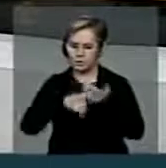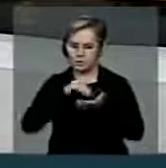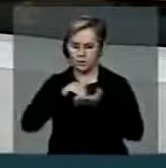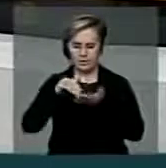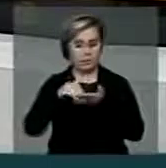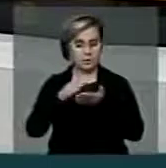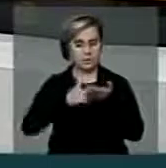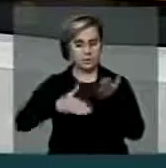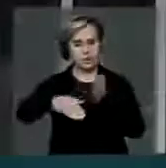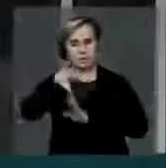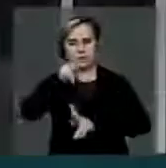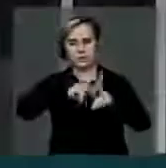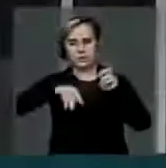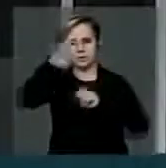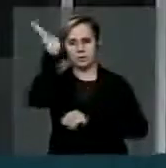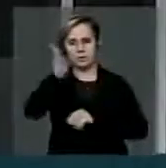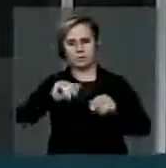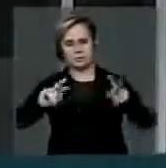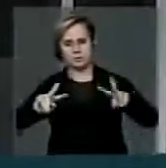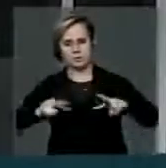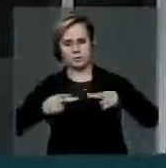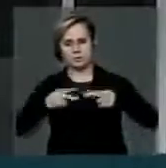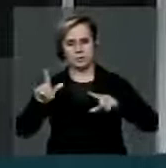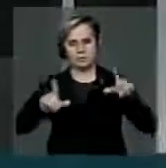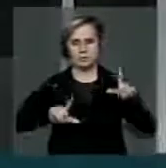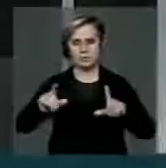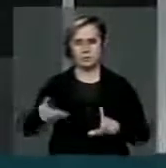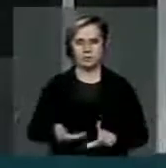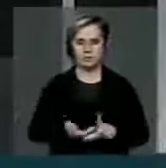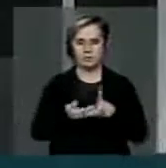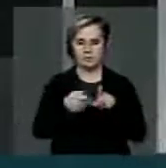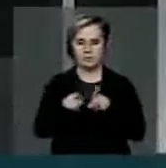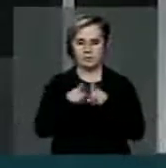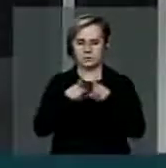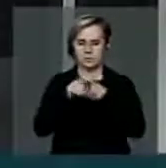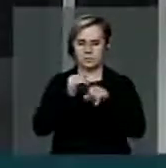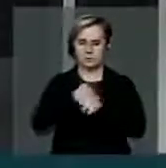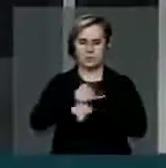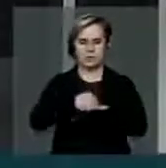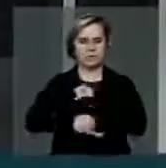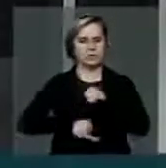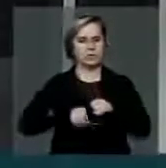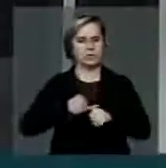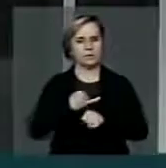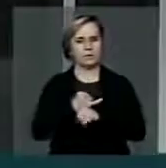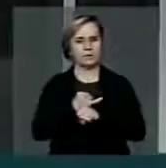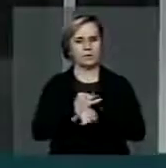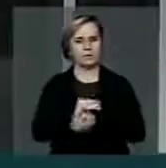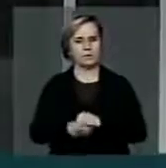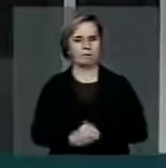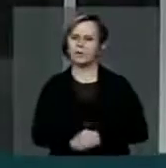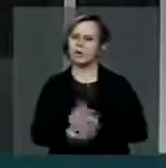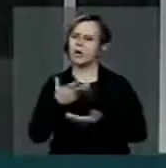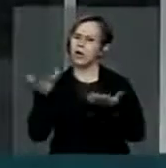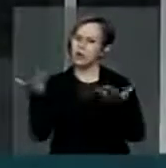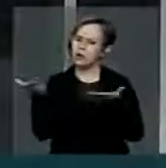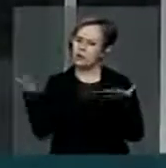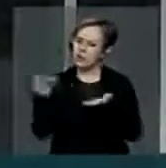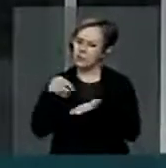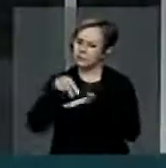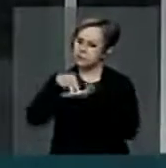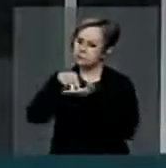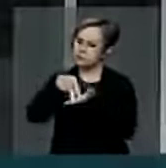os brasileiros que nos acompanham pela TV Câmara e pela internet. Eu quero, nesta tribuna,